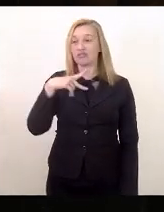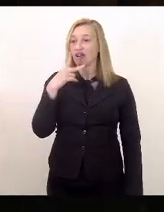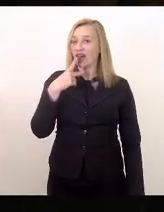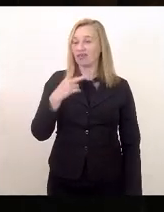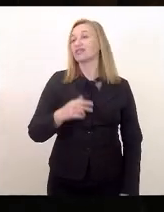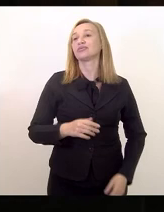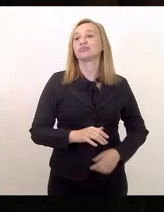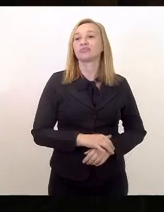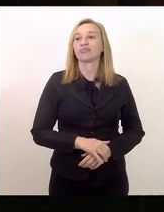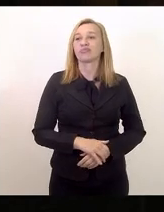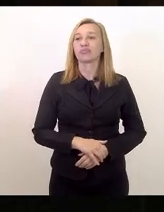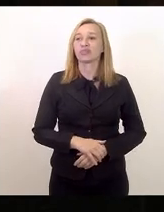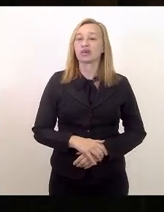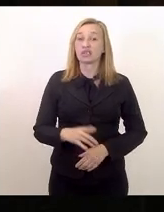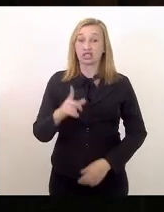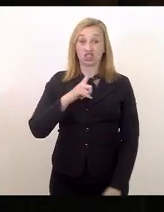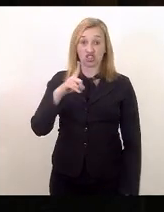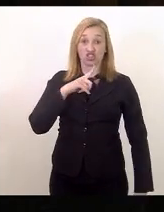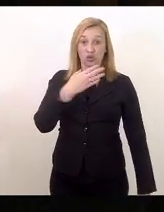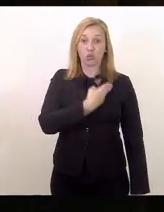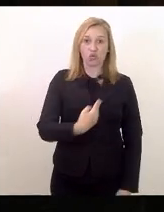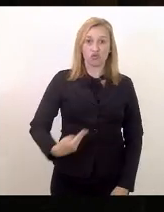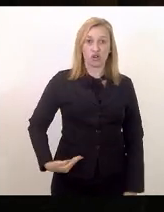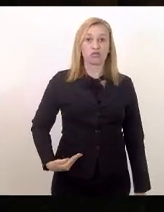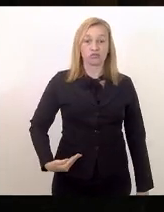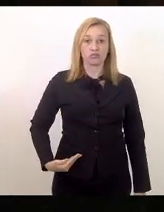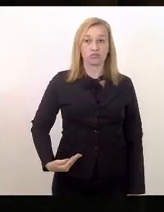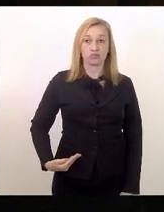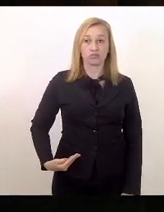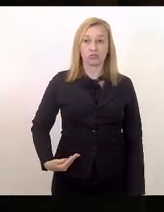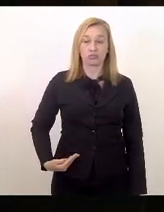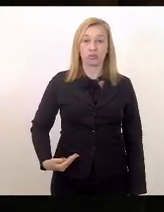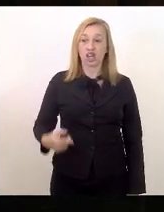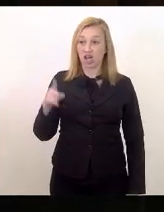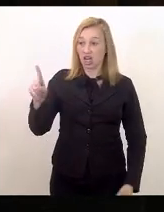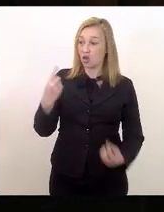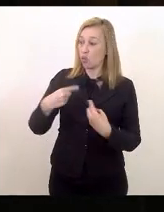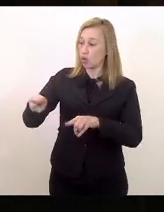se havia governo eles seriam contra.